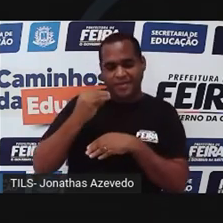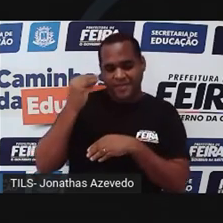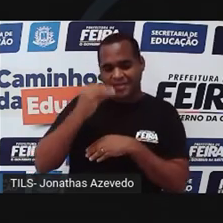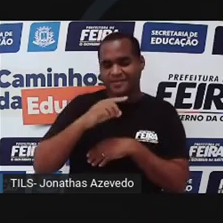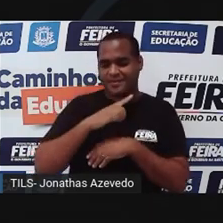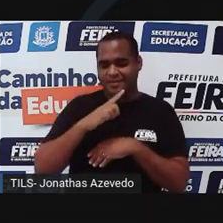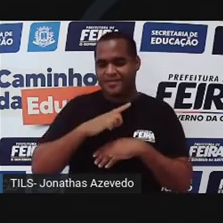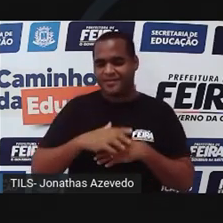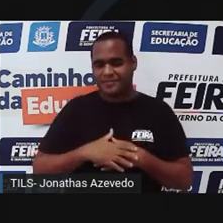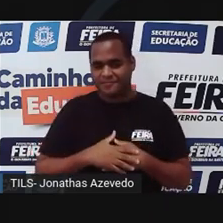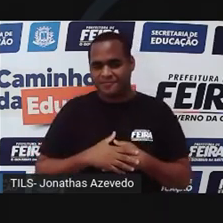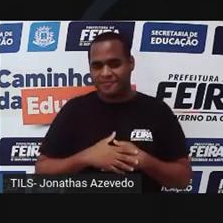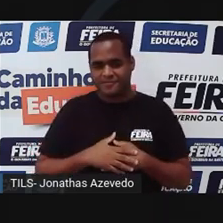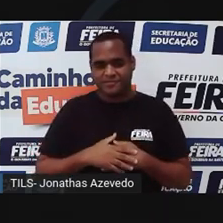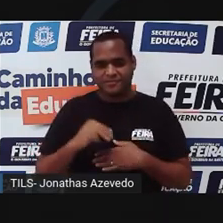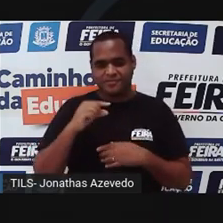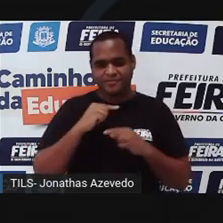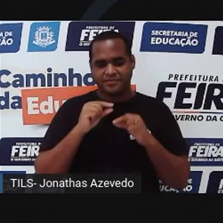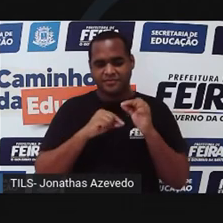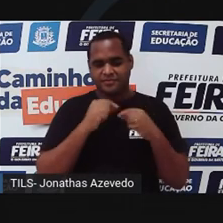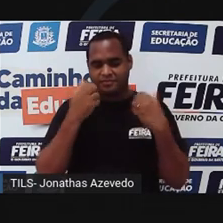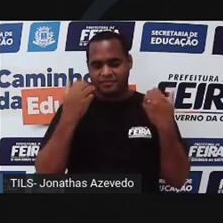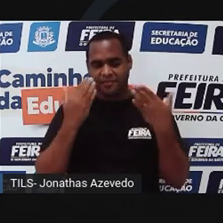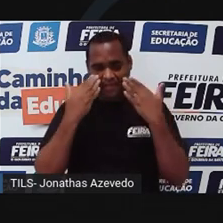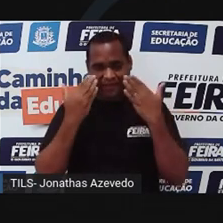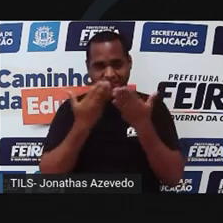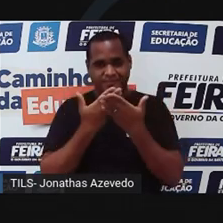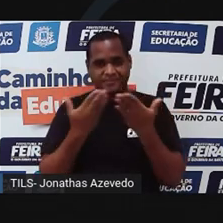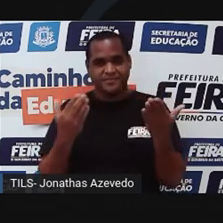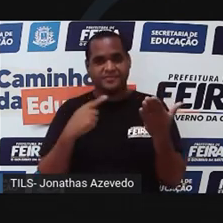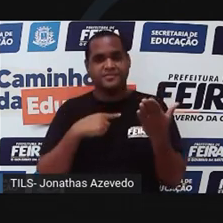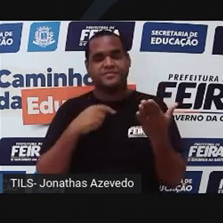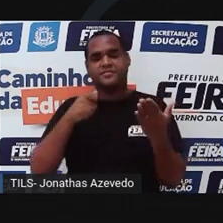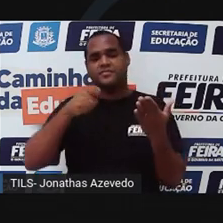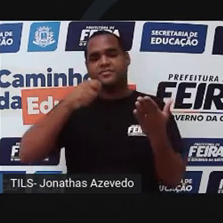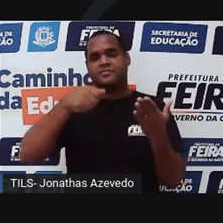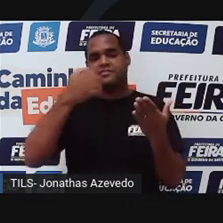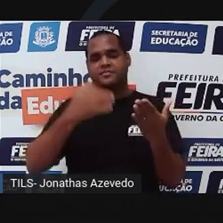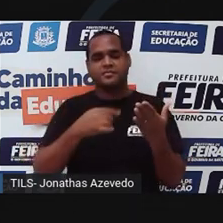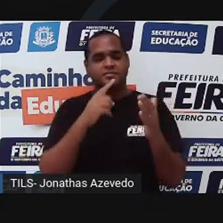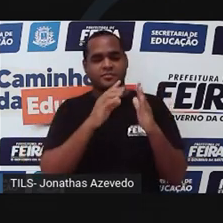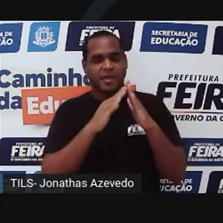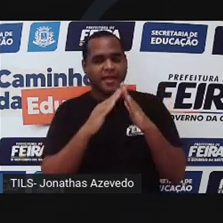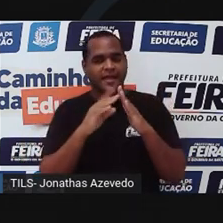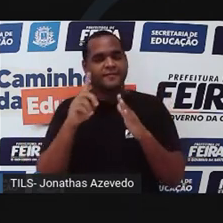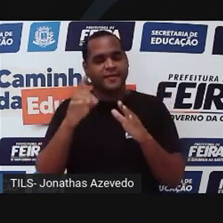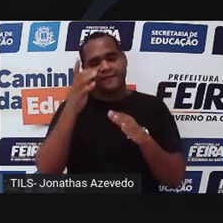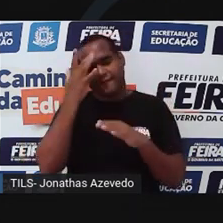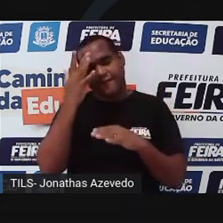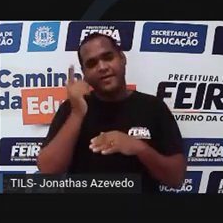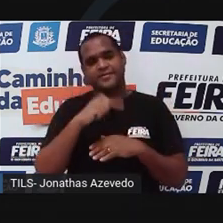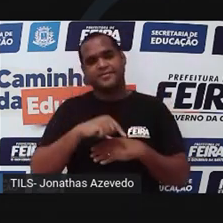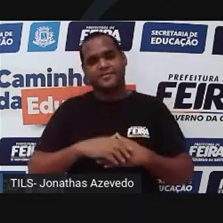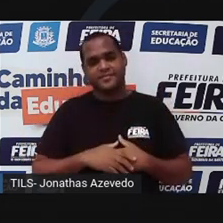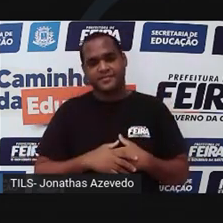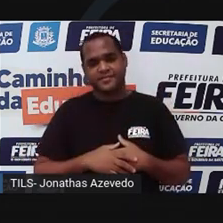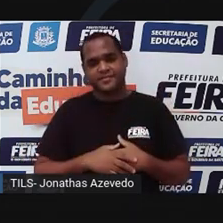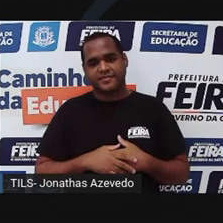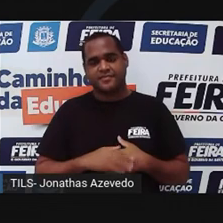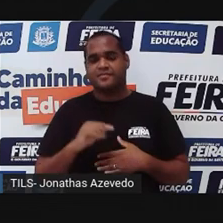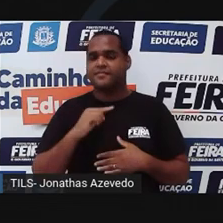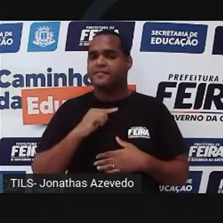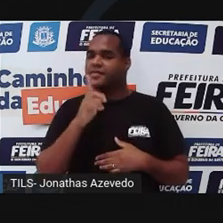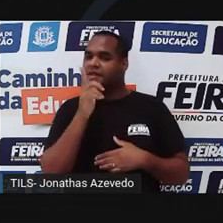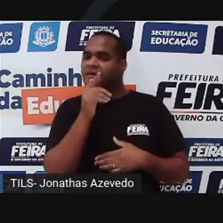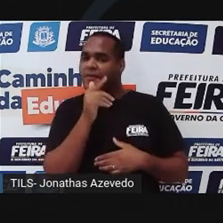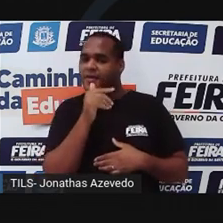bom? Vamos ver. Vou fazer um para você verificar aqui e aí você vai poder repetir ele em casa facilmente. Nesse experimento, vamos precisar